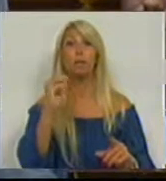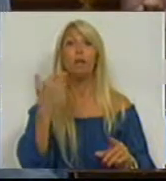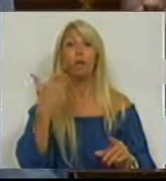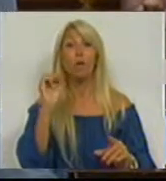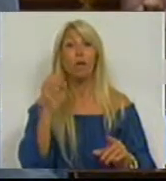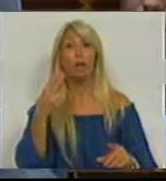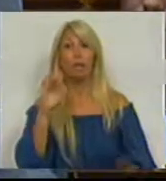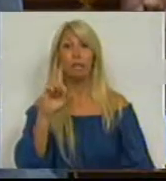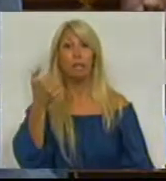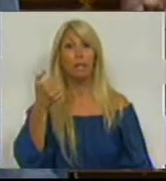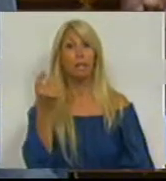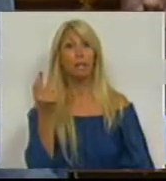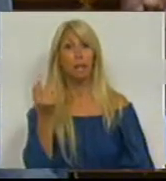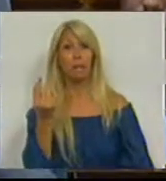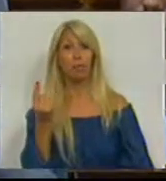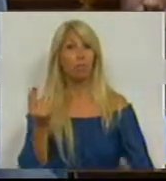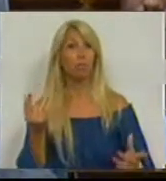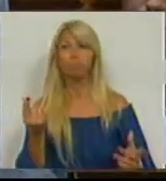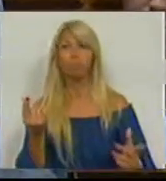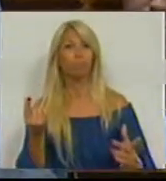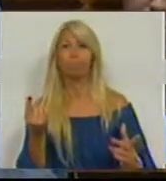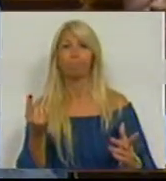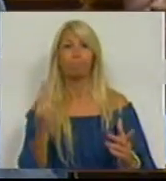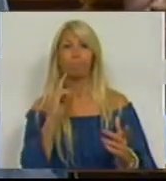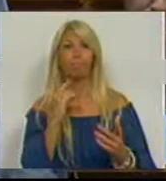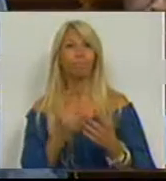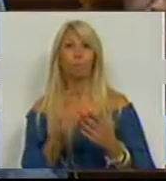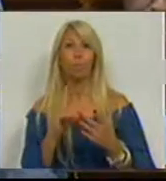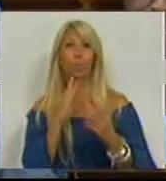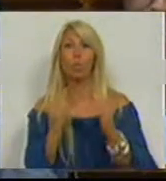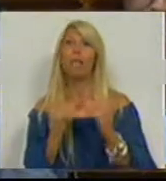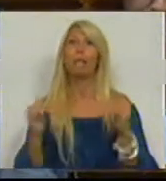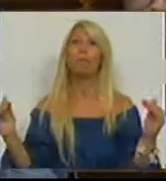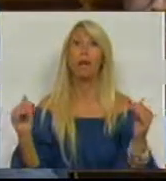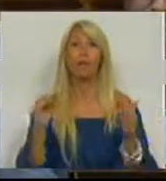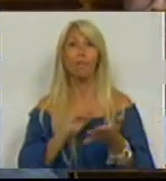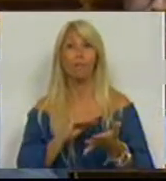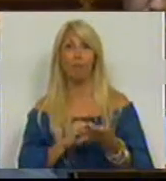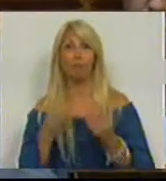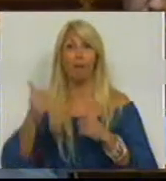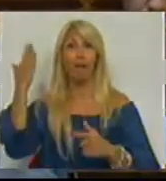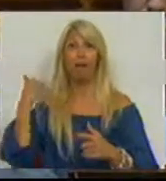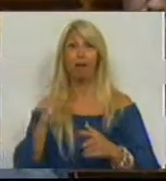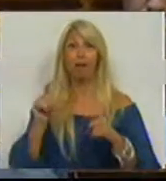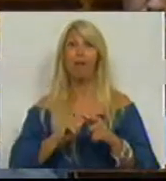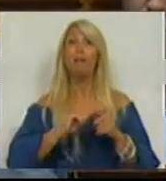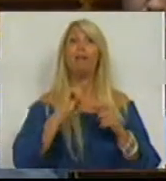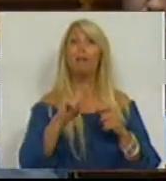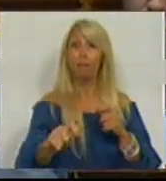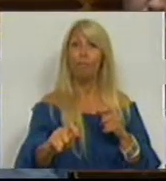euros, não atingir o limiar da pobreza definido em 2010, que são